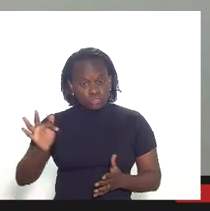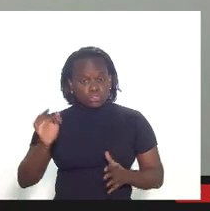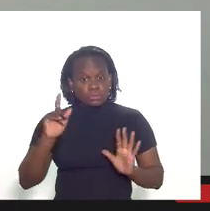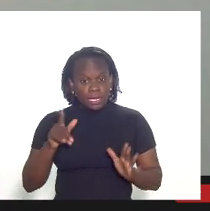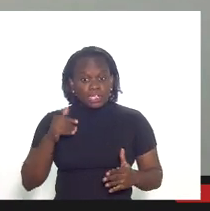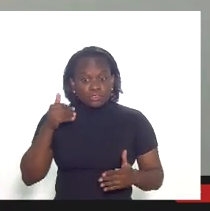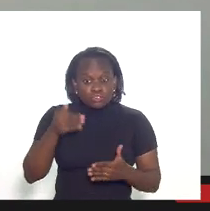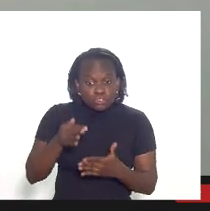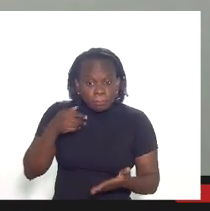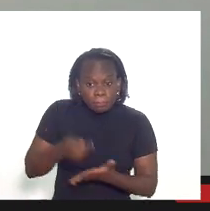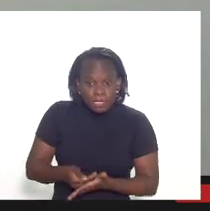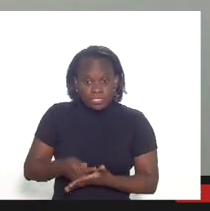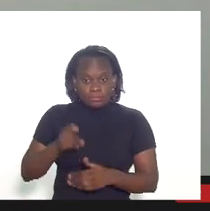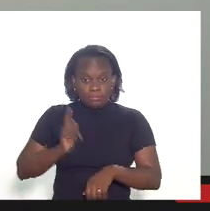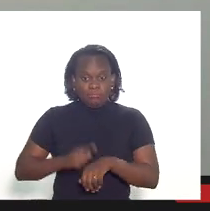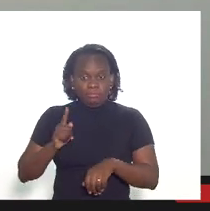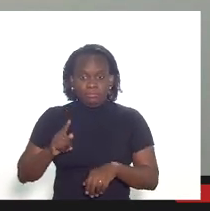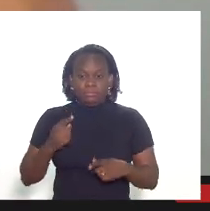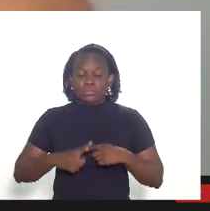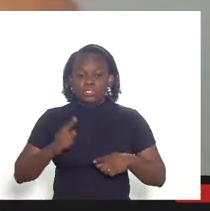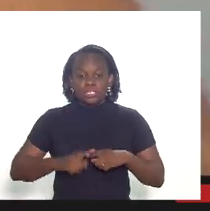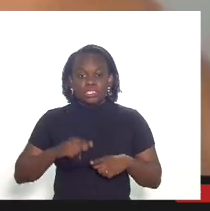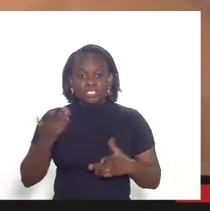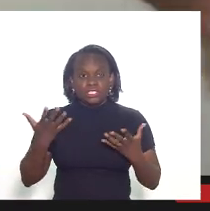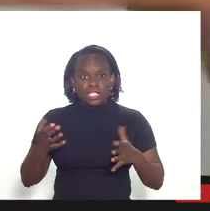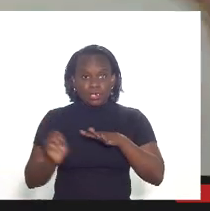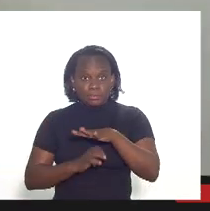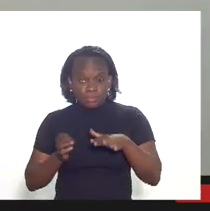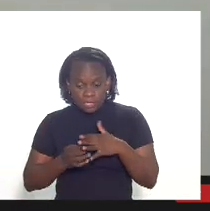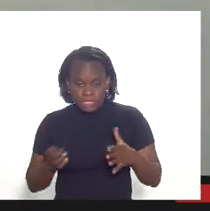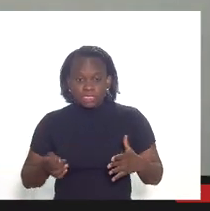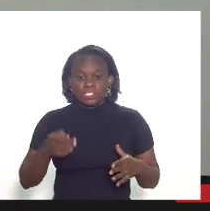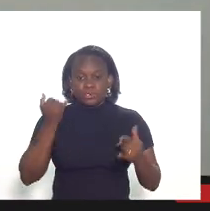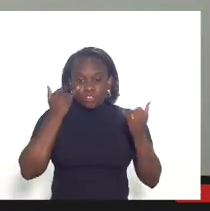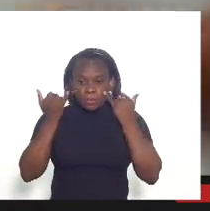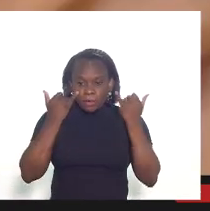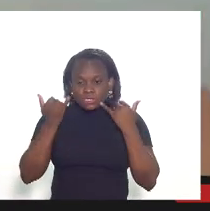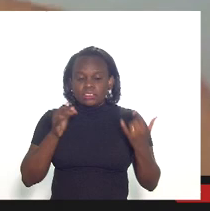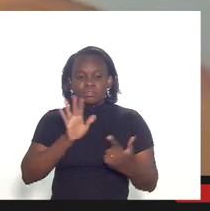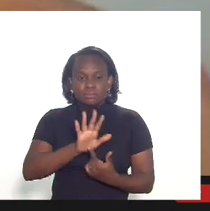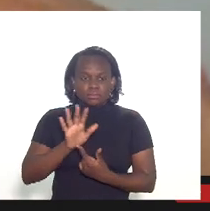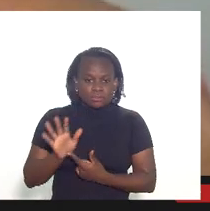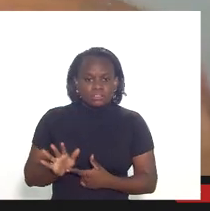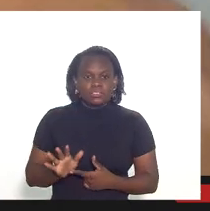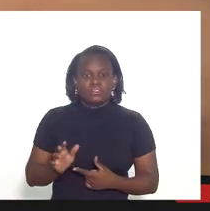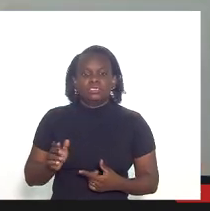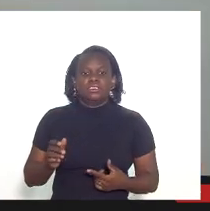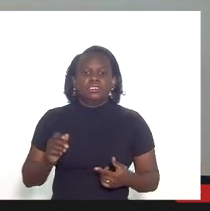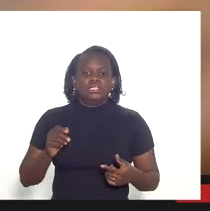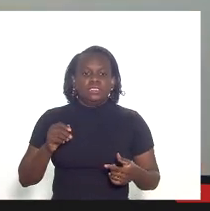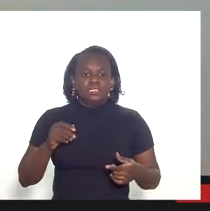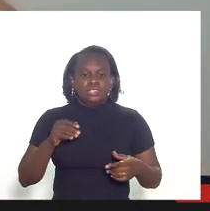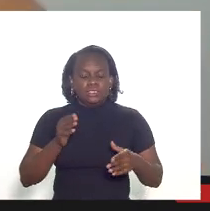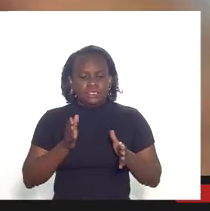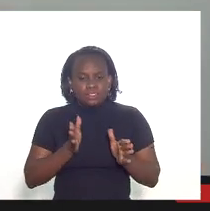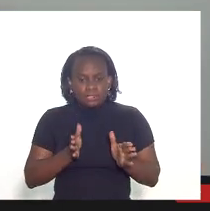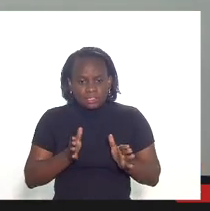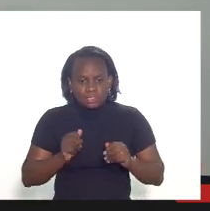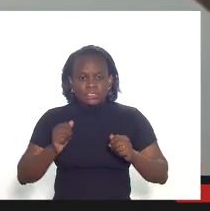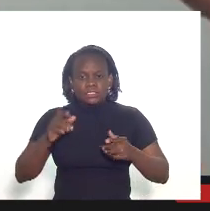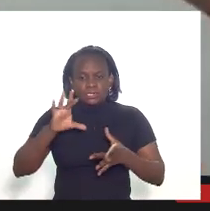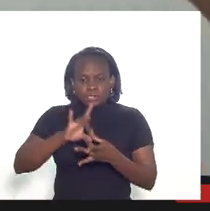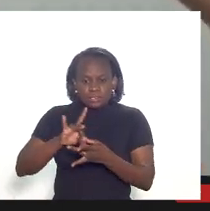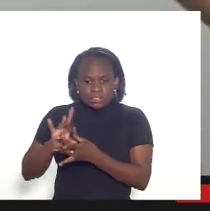extremamente imediato porque a gente quer que as empresas passem a prestar a informação de forma assim extremamente segregada de forma extremamente